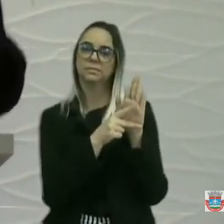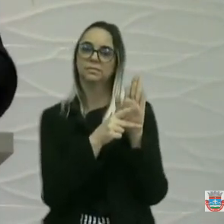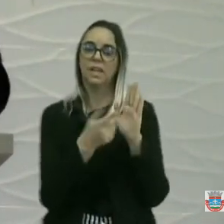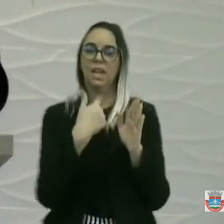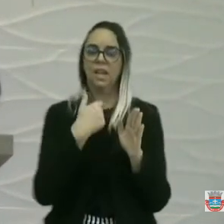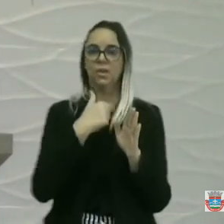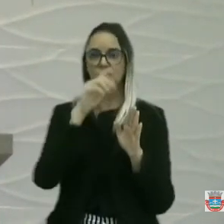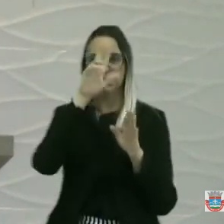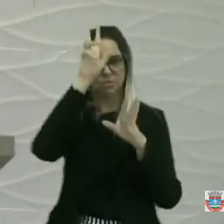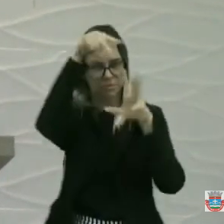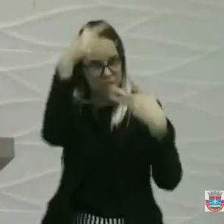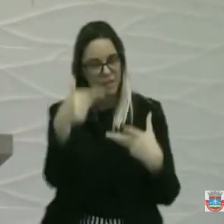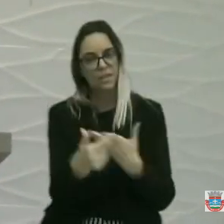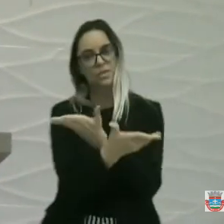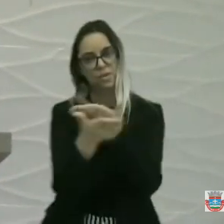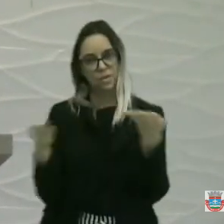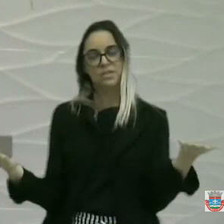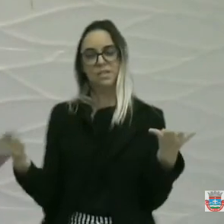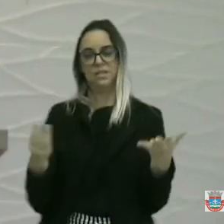eu saldo a todos aqui presentes.